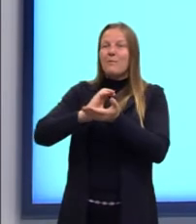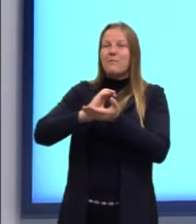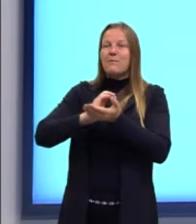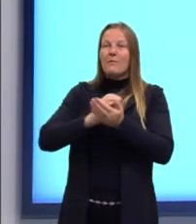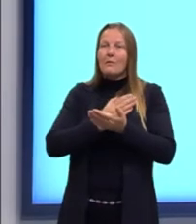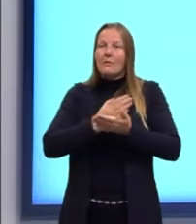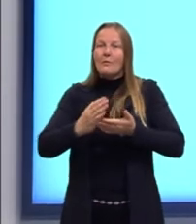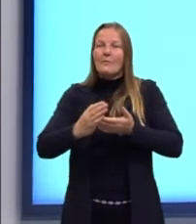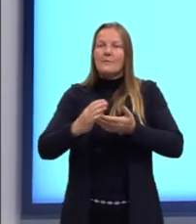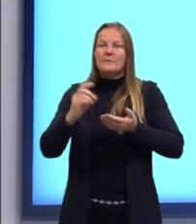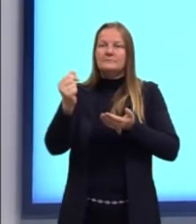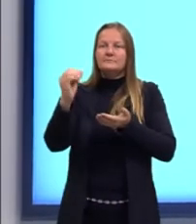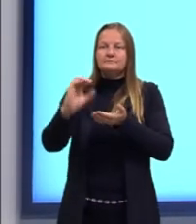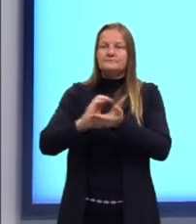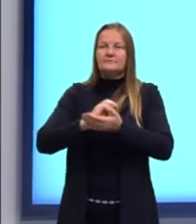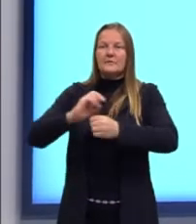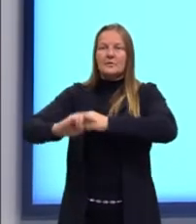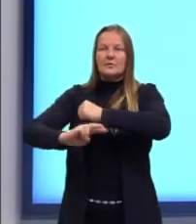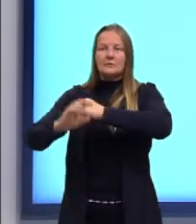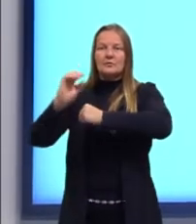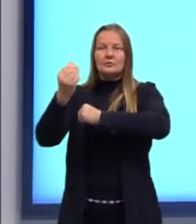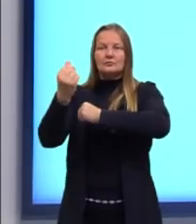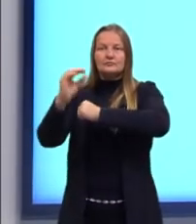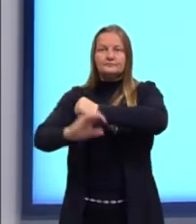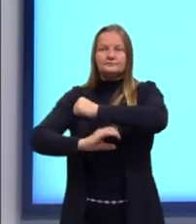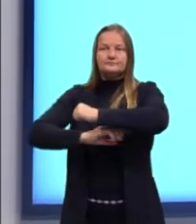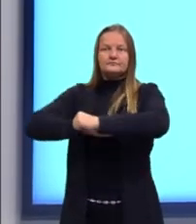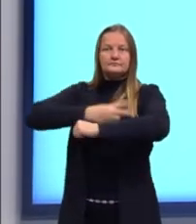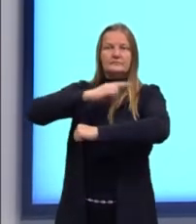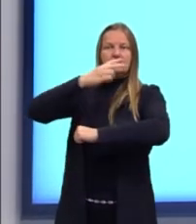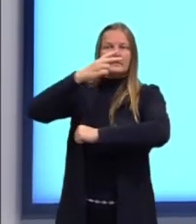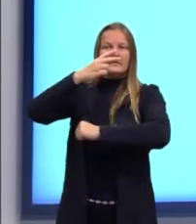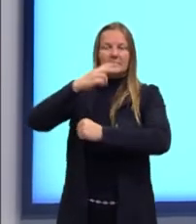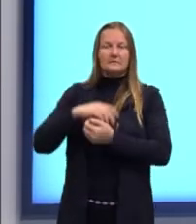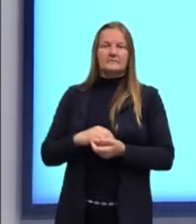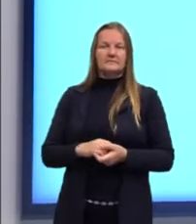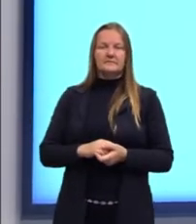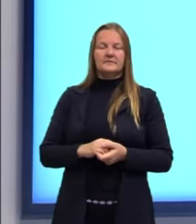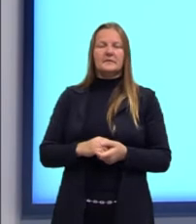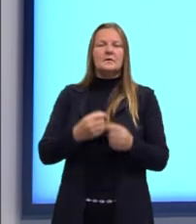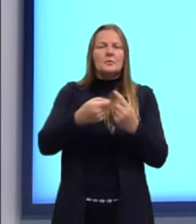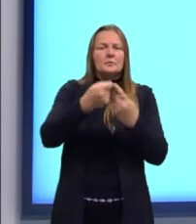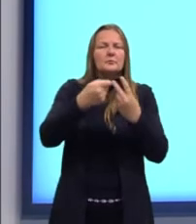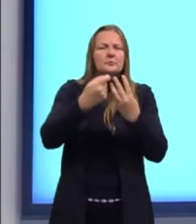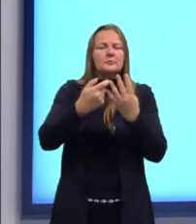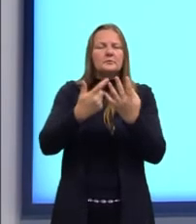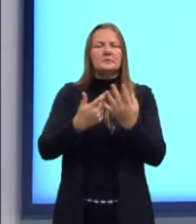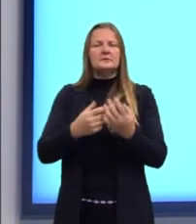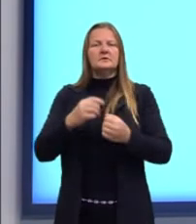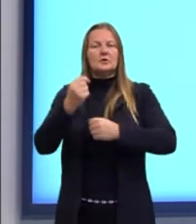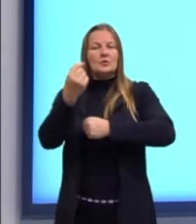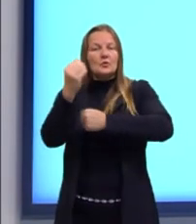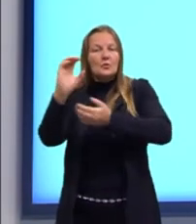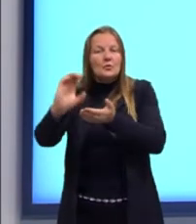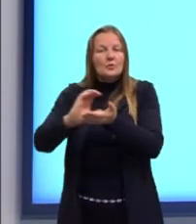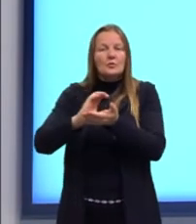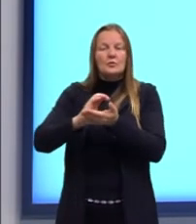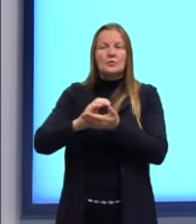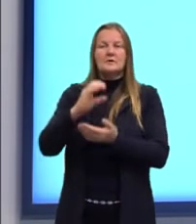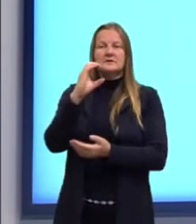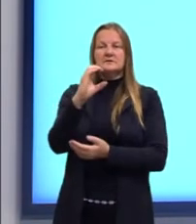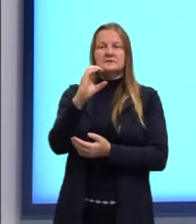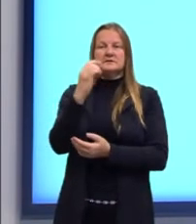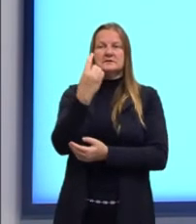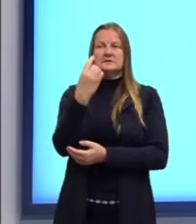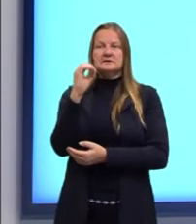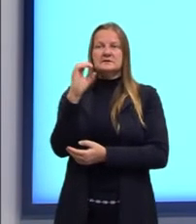O casal planeja manter a aplicação pelo tempo necessário para que o capital inicial de 100 mil